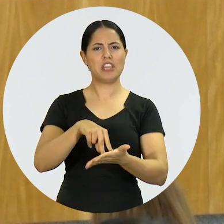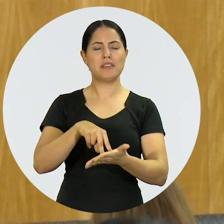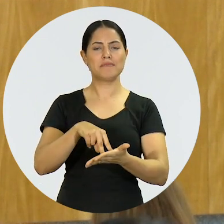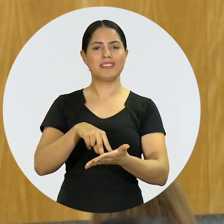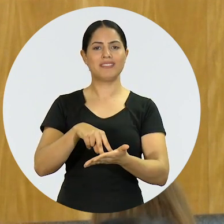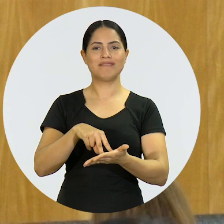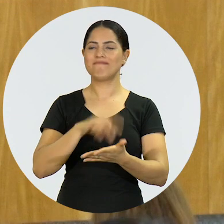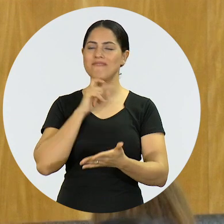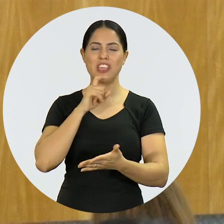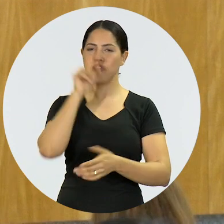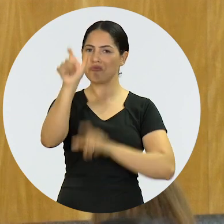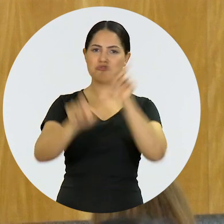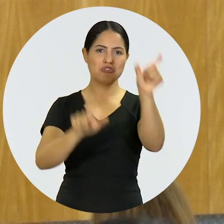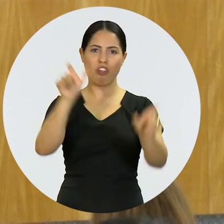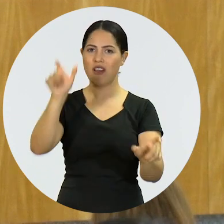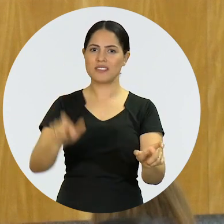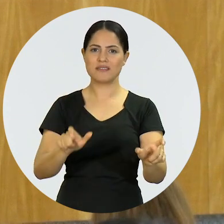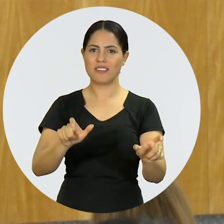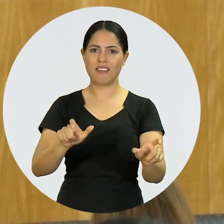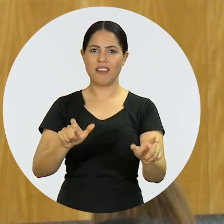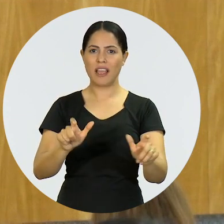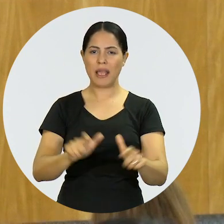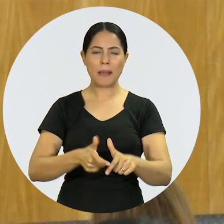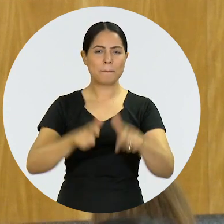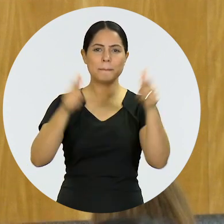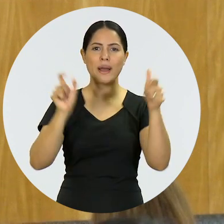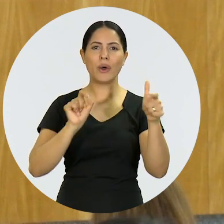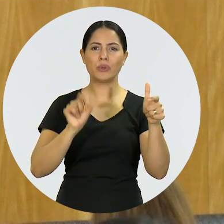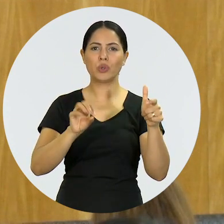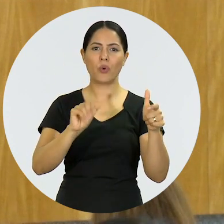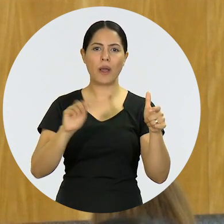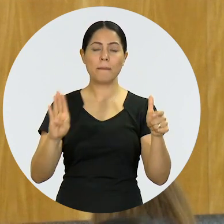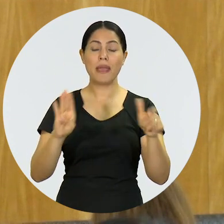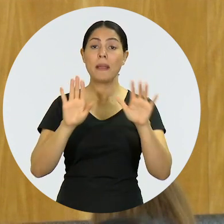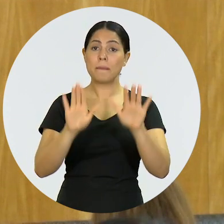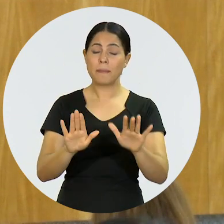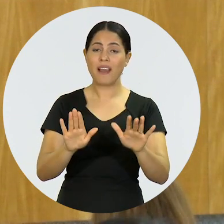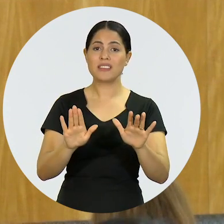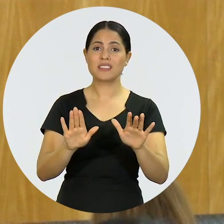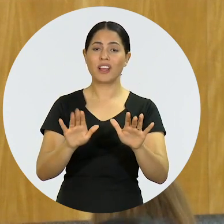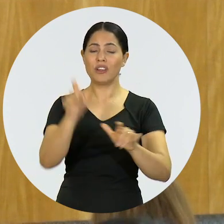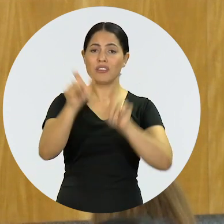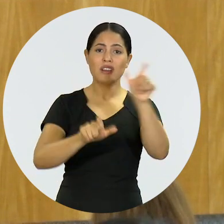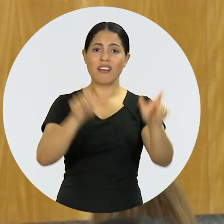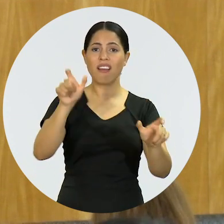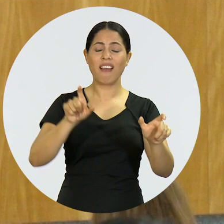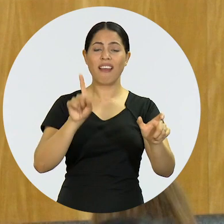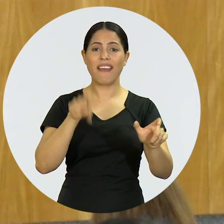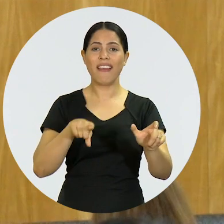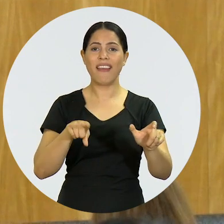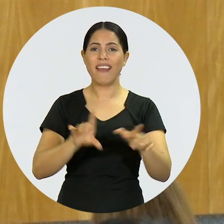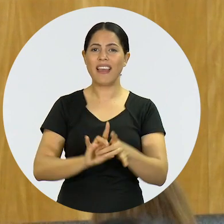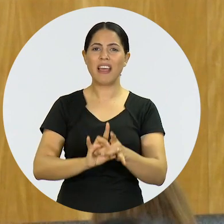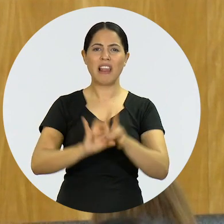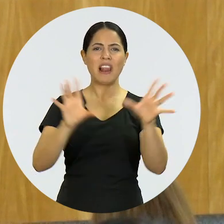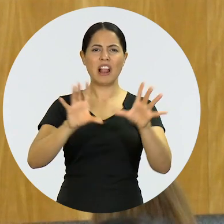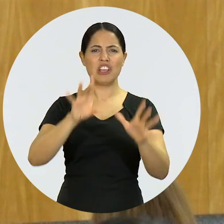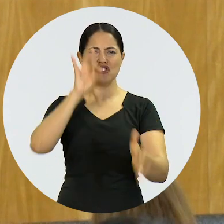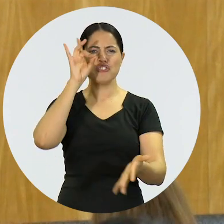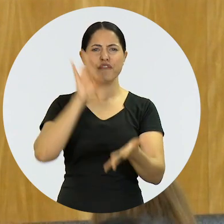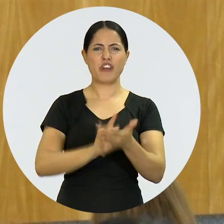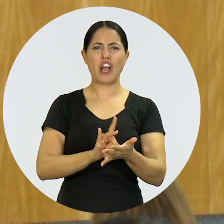de nós, por maior que tenha sido, é maior do que a entidade, mas nenhum de nós é autor propriamente